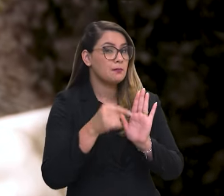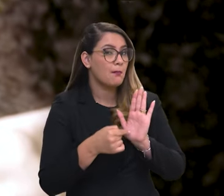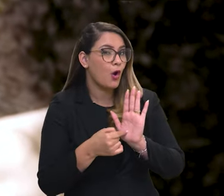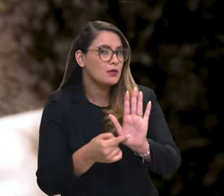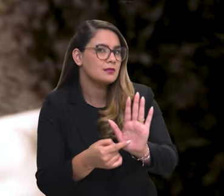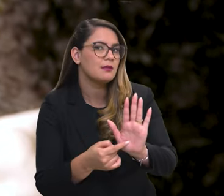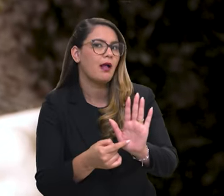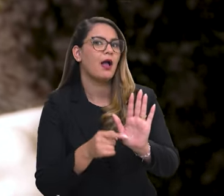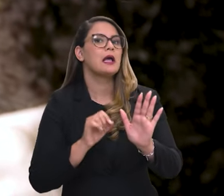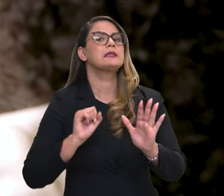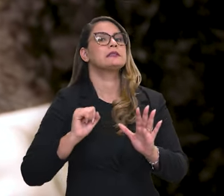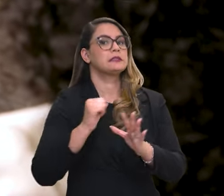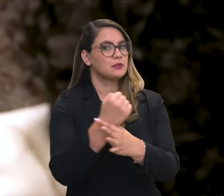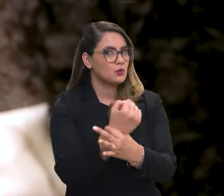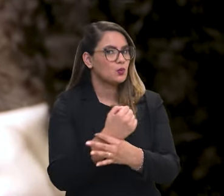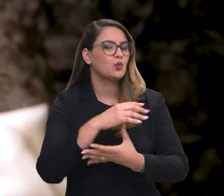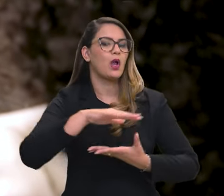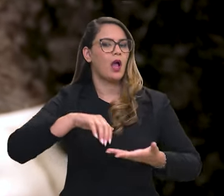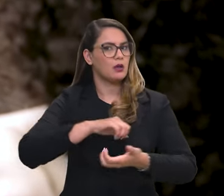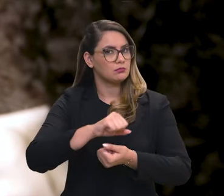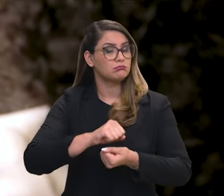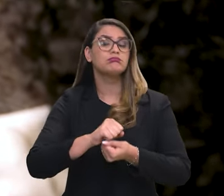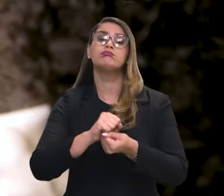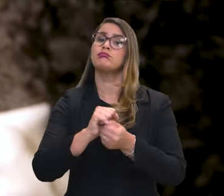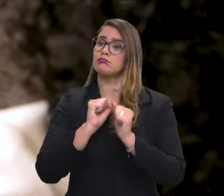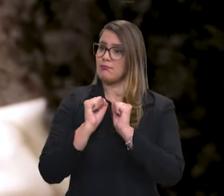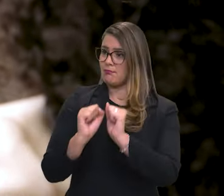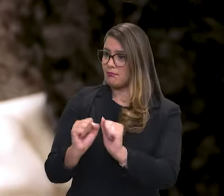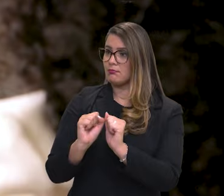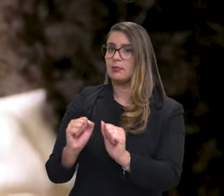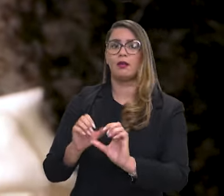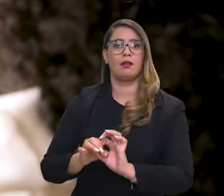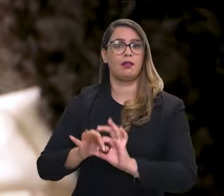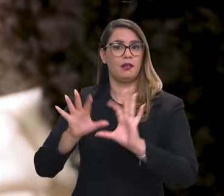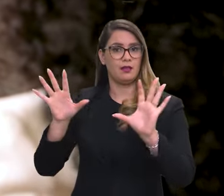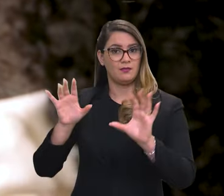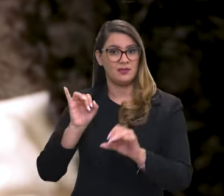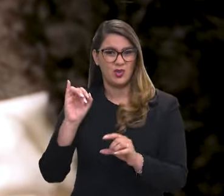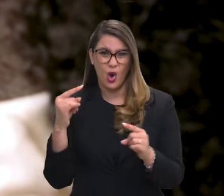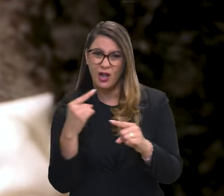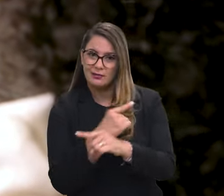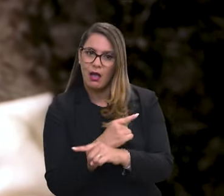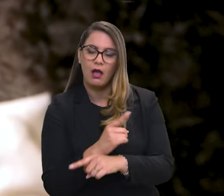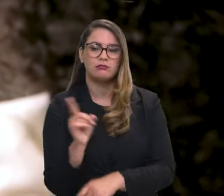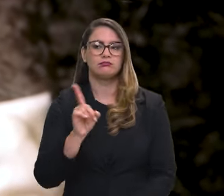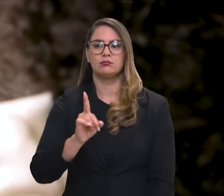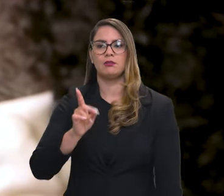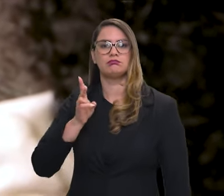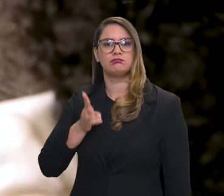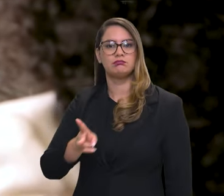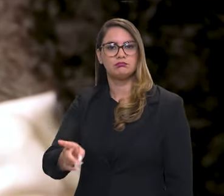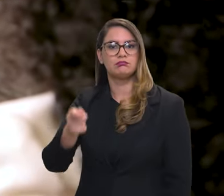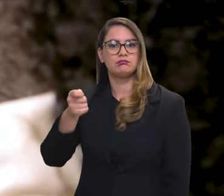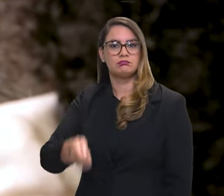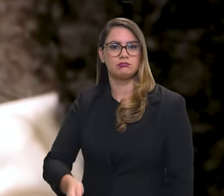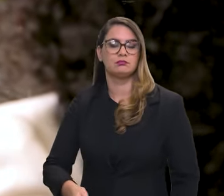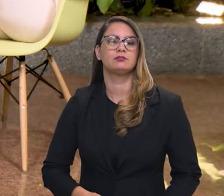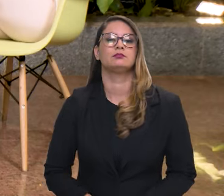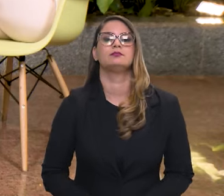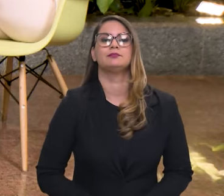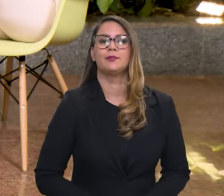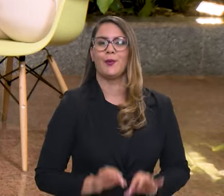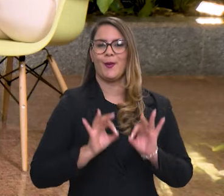demonstração de que, de fato, é seguro e é sustentável, a sua autorização será emitida. Caso contrário, o IBAMA vai manter a sua